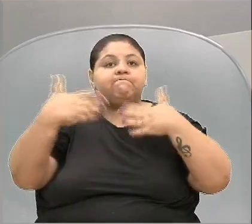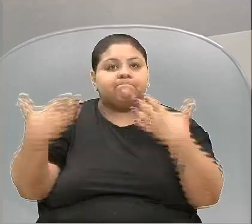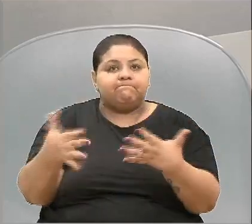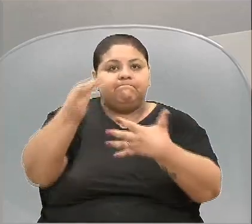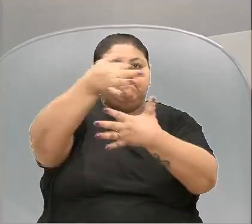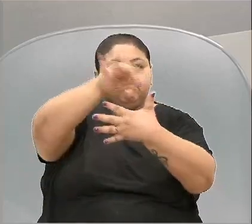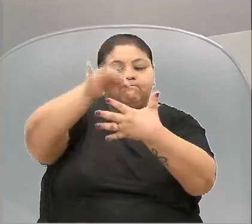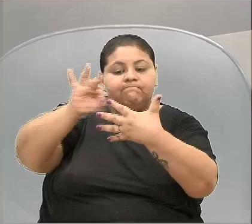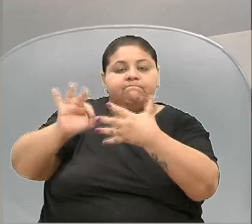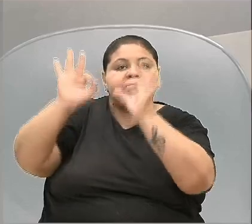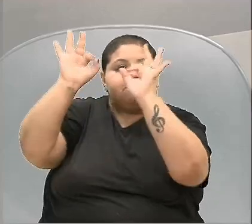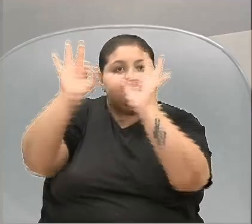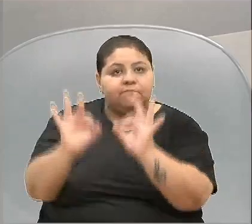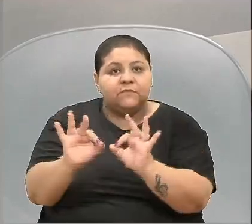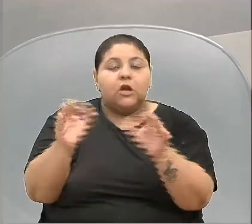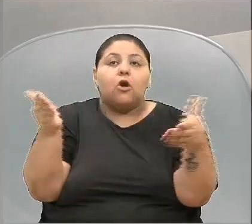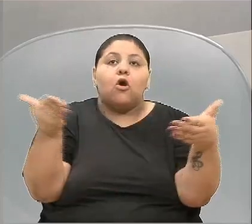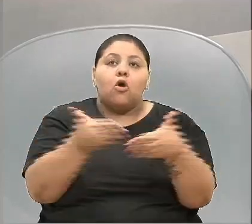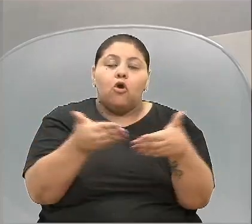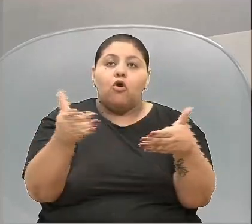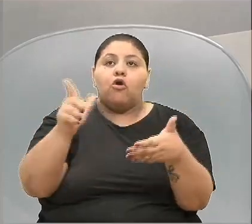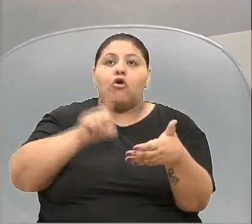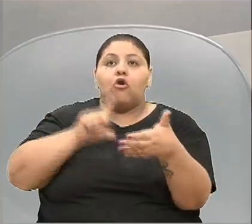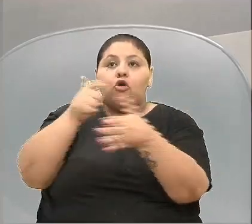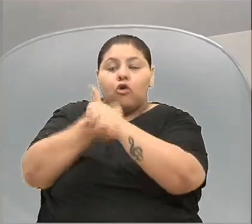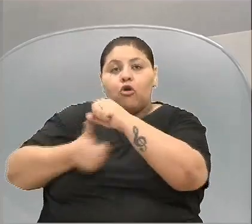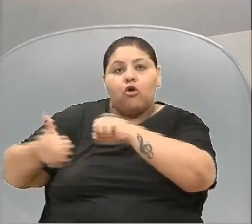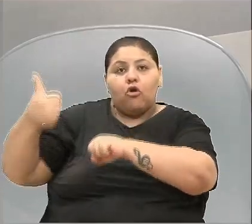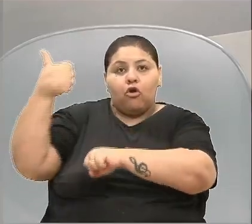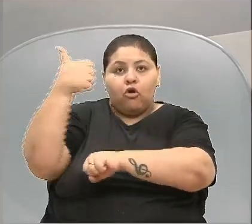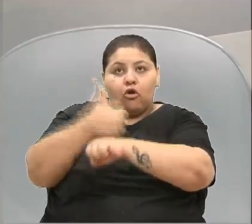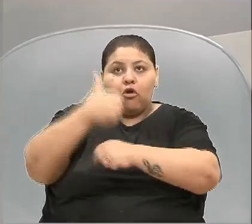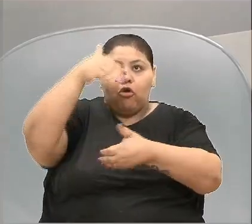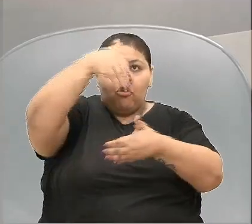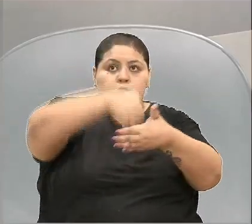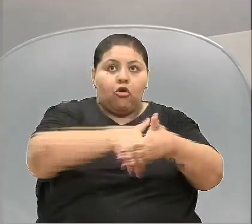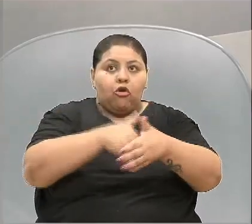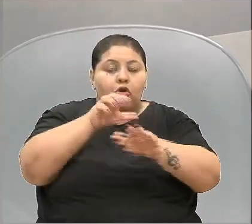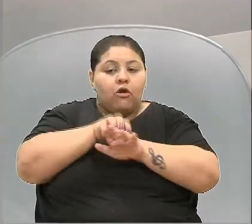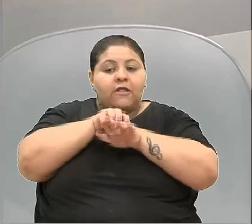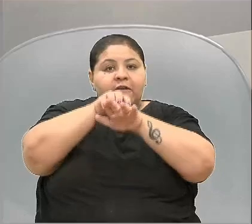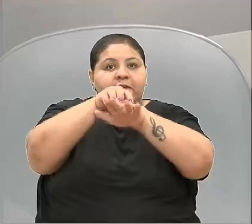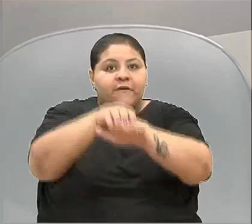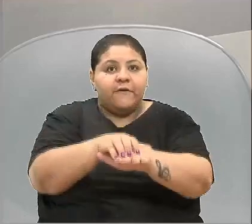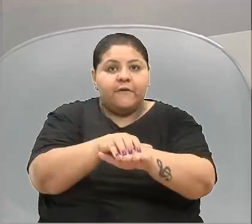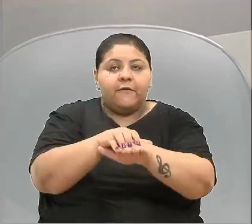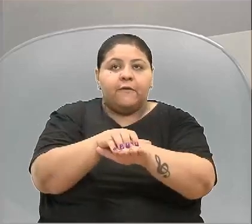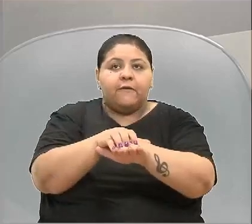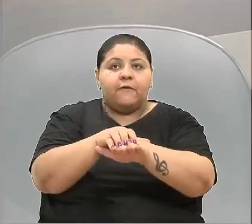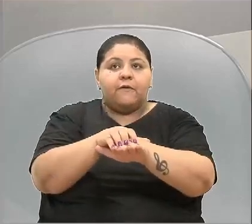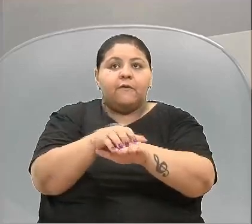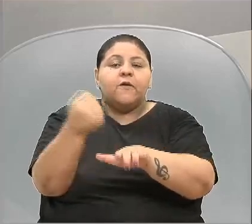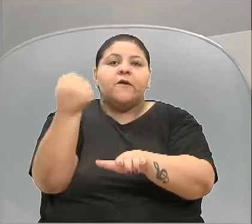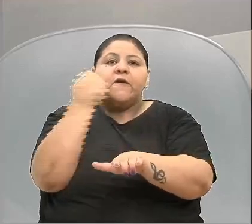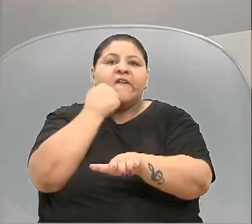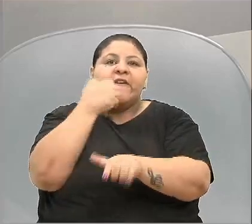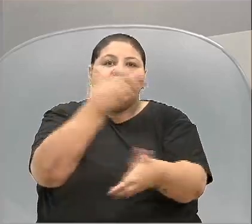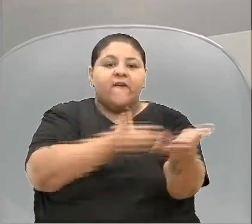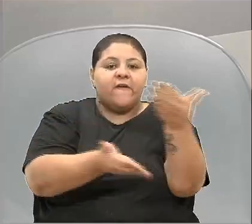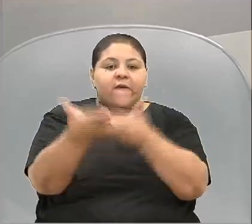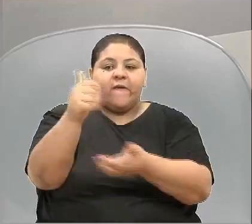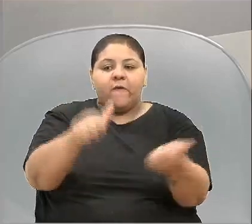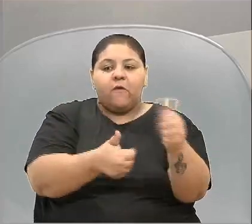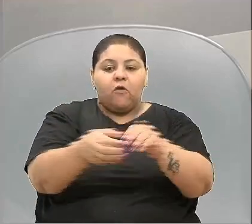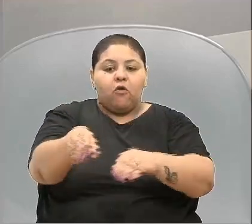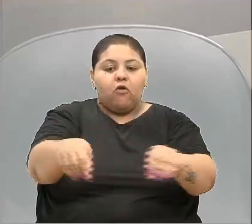critério justo, hoje, tem subsídio ali dentro do frete do calcário, de poder atender, enfim, a qualidade do